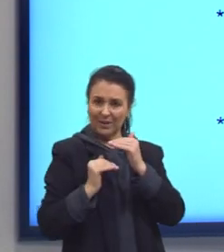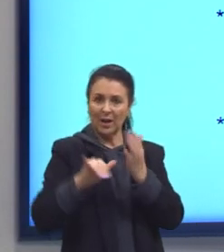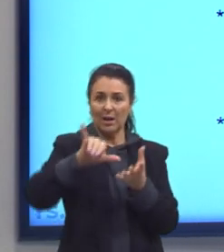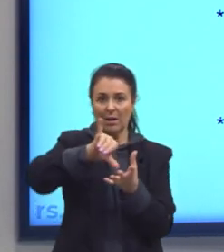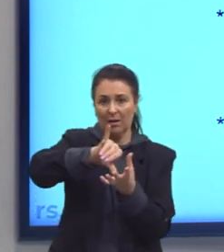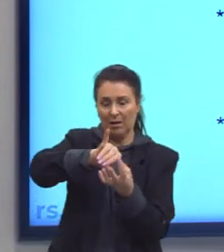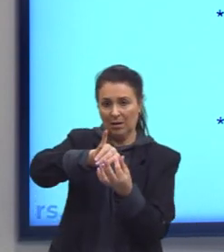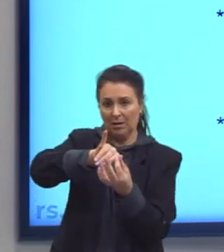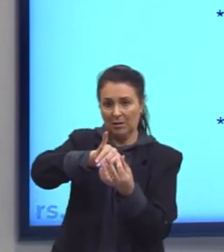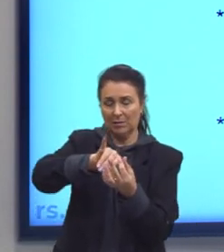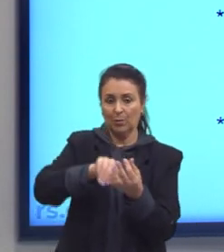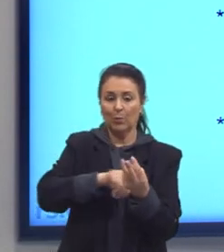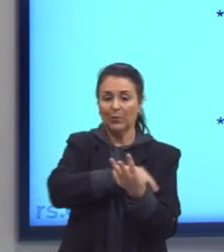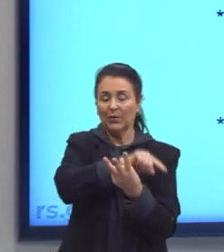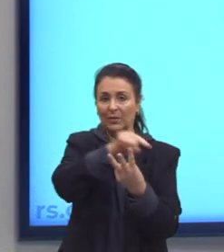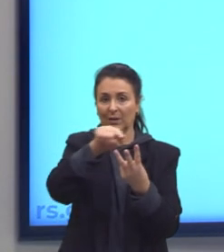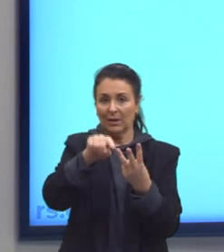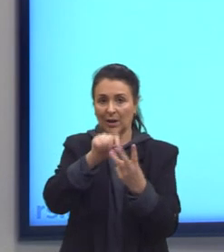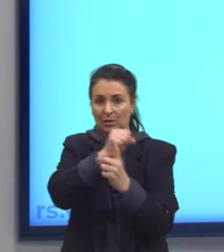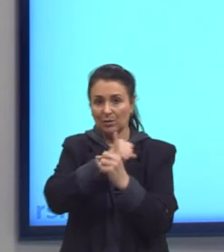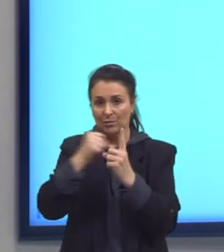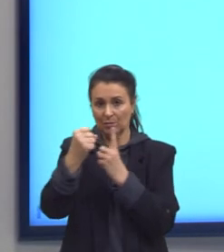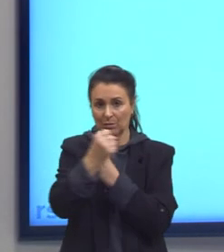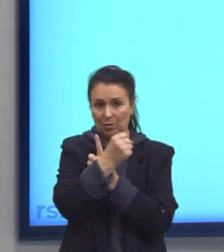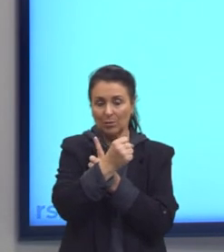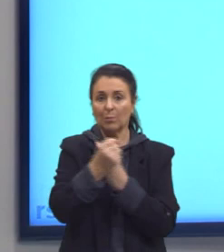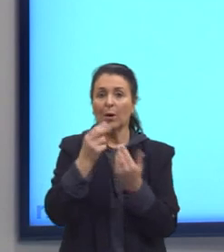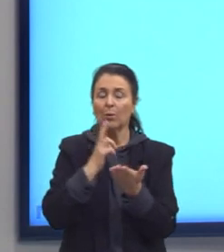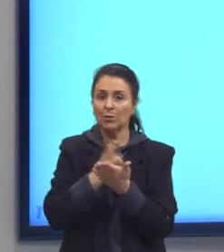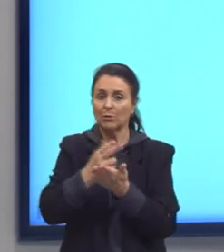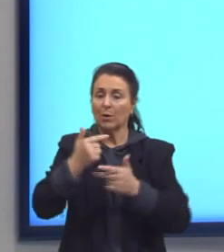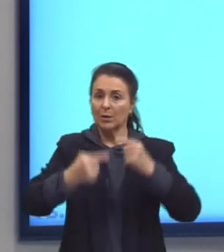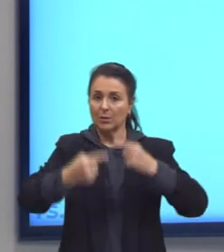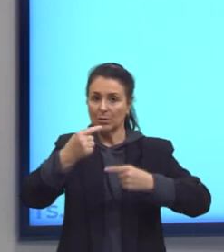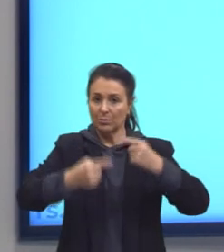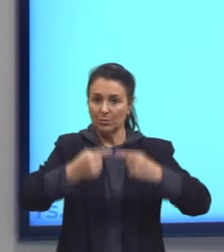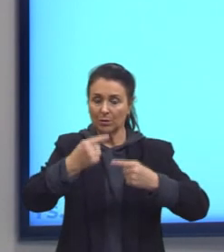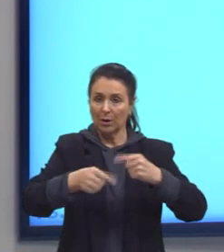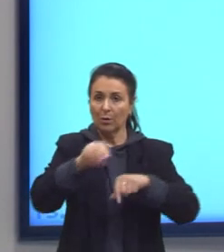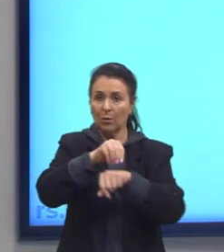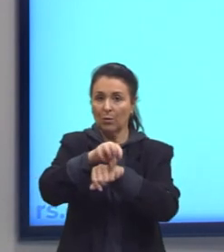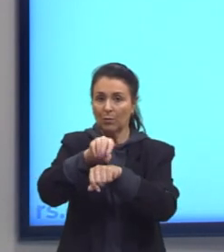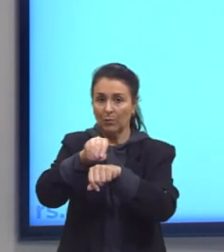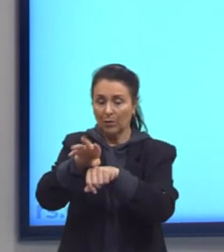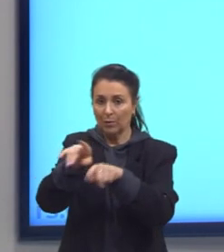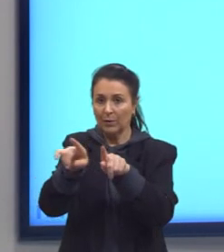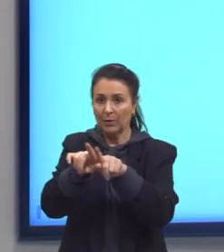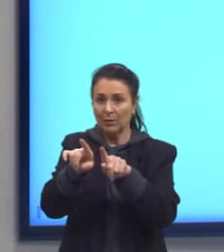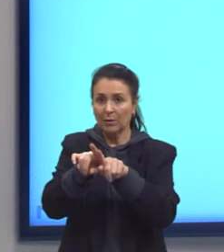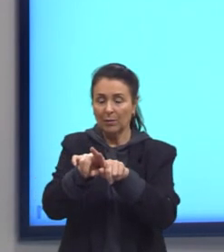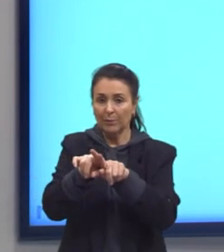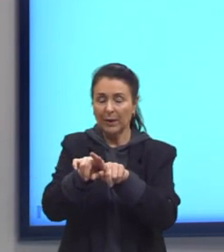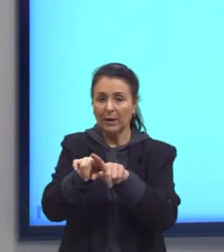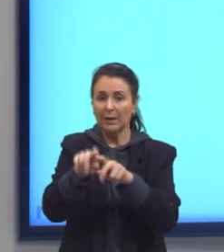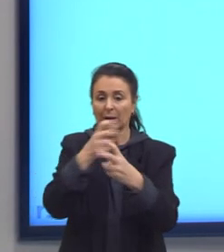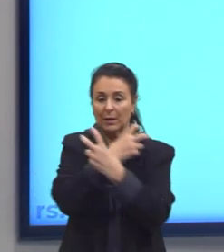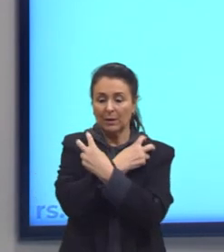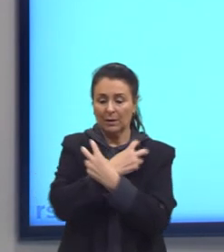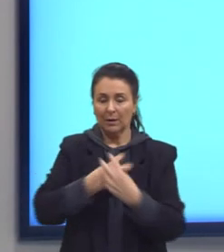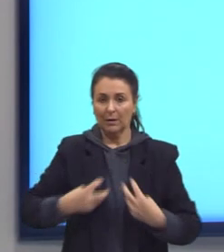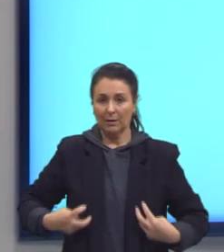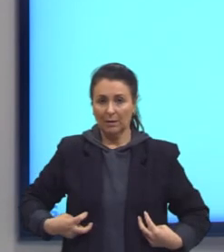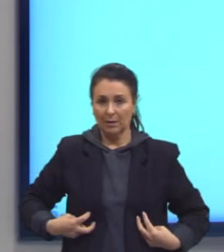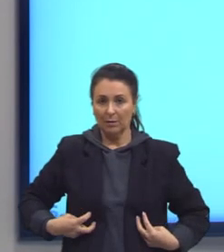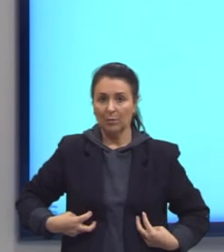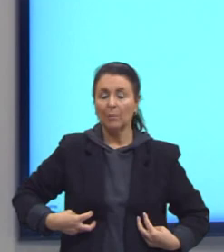esses três sociólogos para nós continuarmos as discussões. Por favor, o filme, que se você não viu ainda o cangaceiro, seria interessante